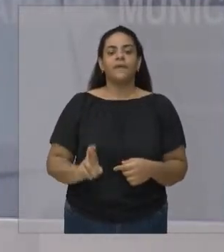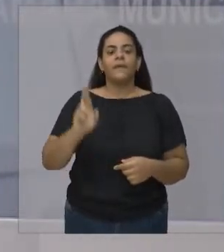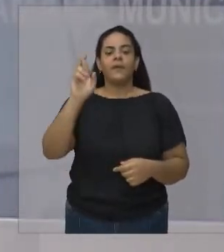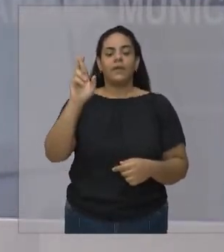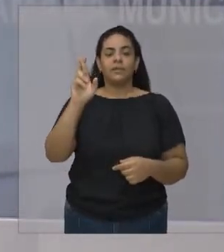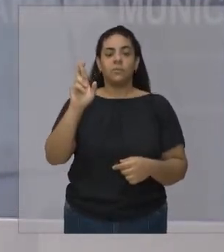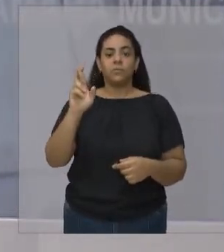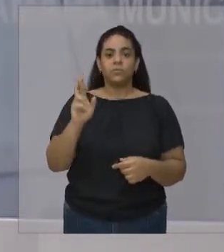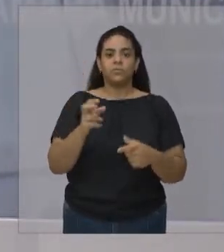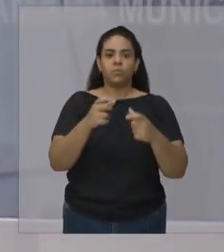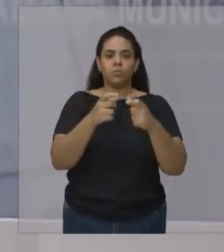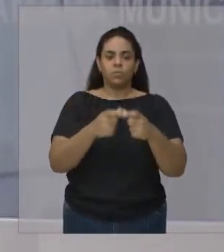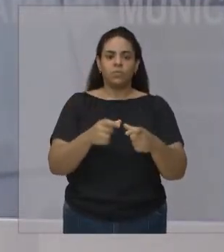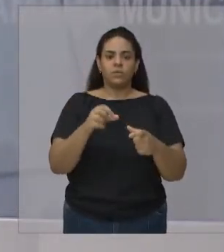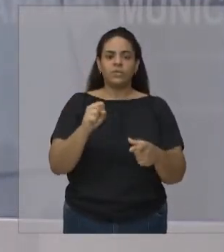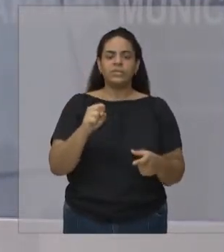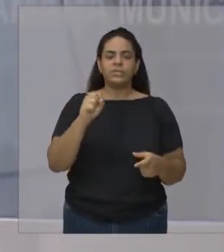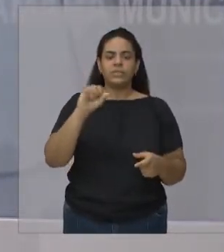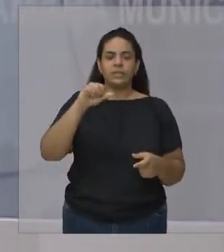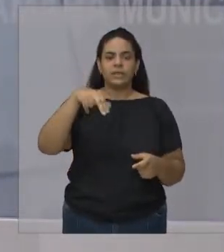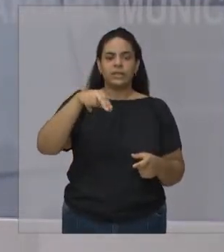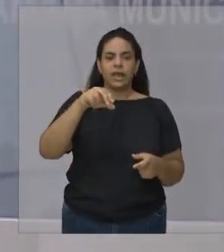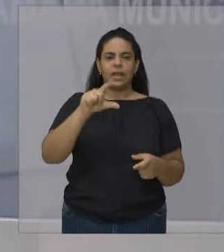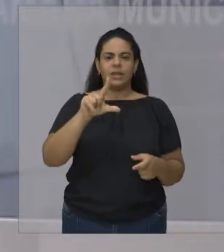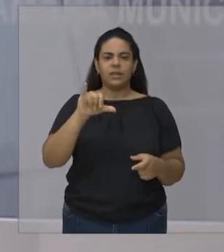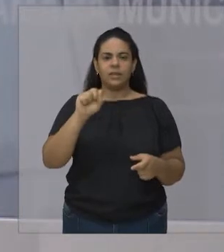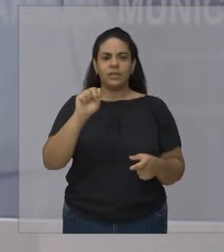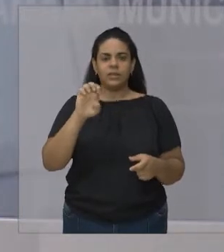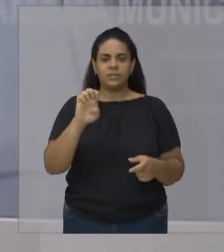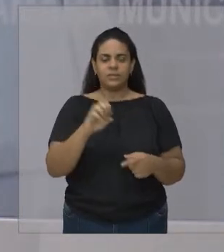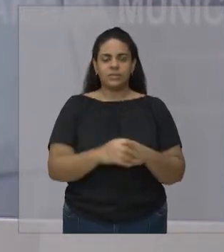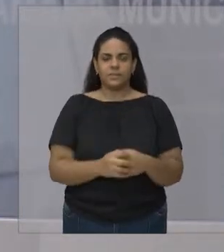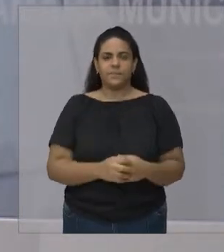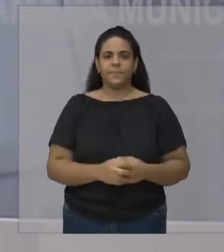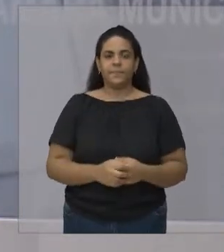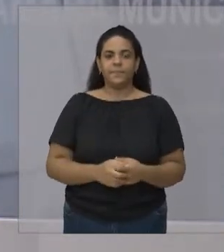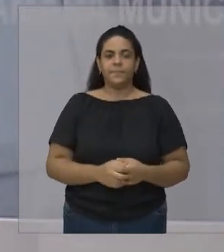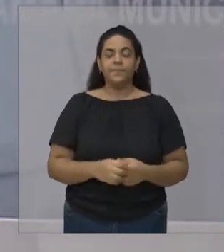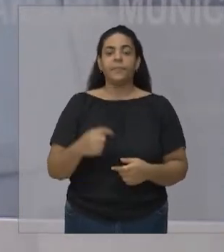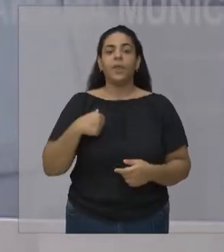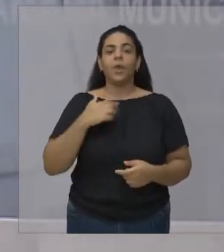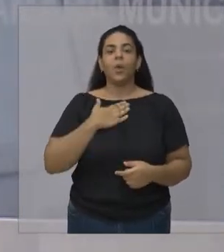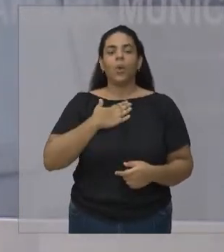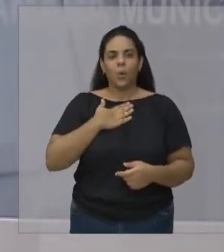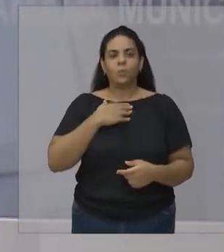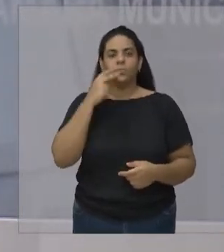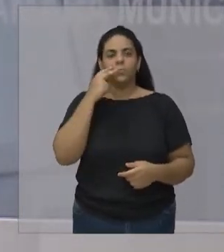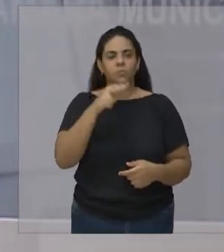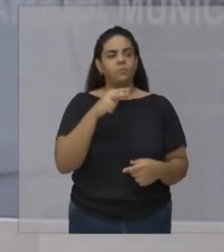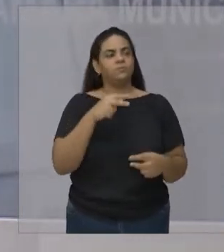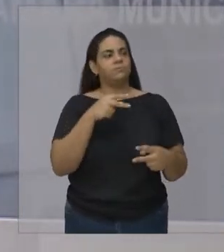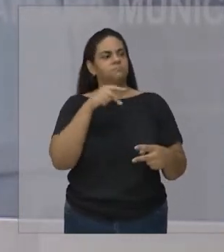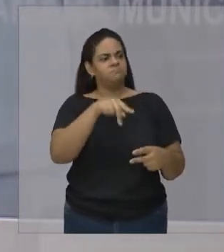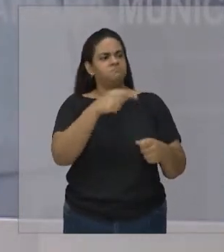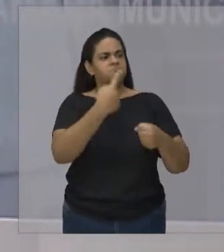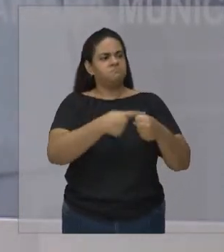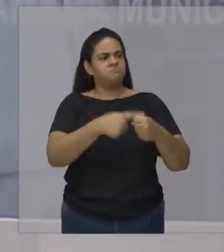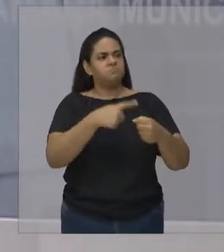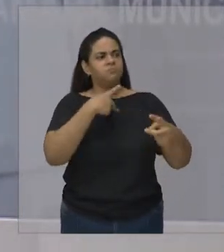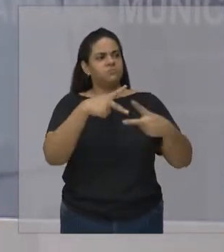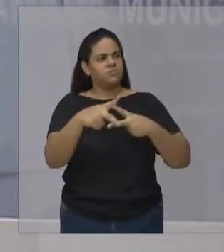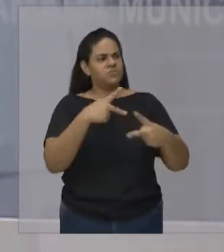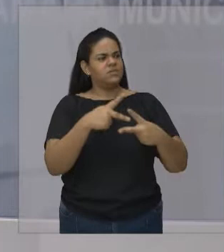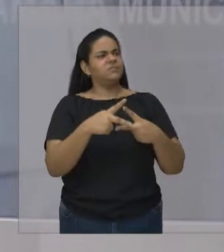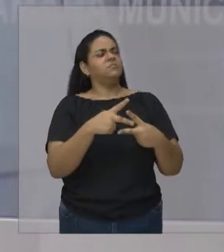Neles Então é muito bacana poder ver São José Sendo representado em várias áreas E principalmente no